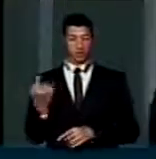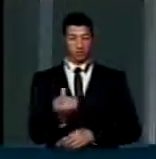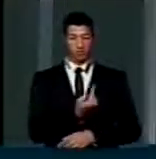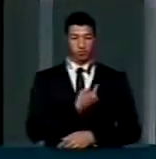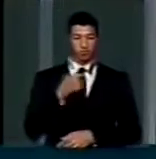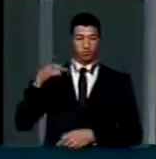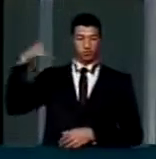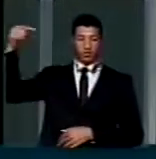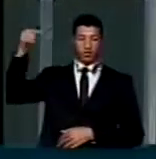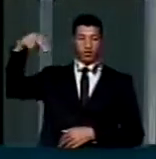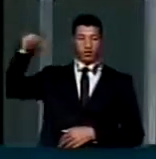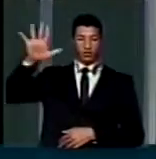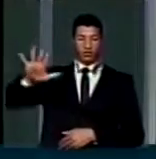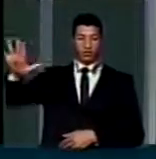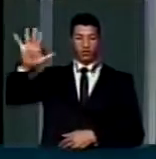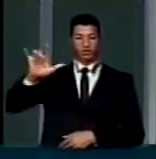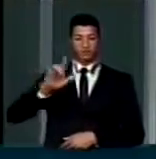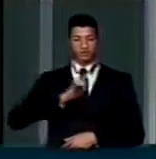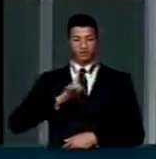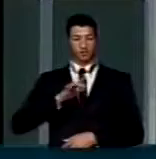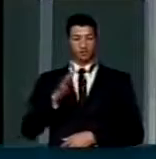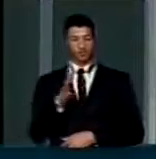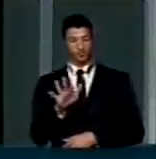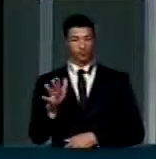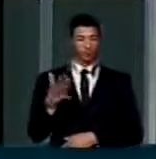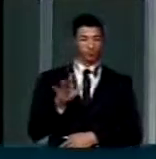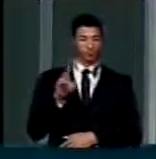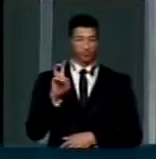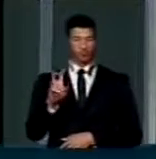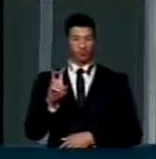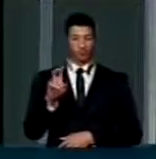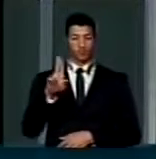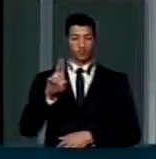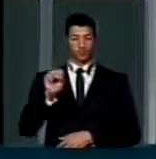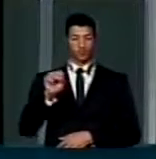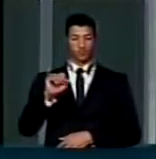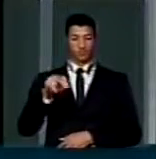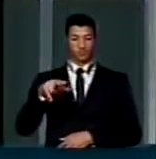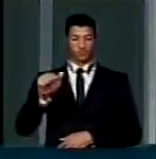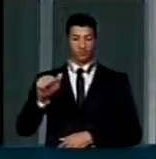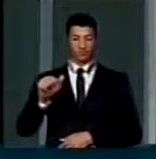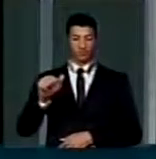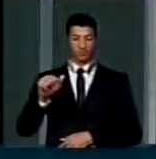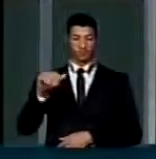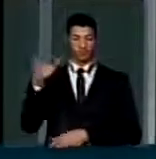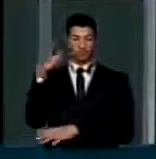Nordeste, temos pelo menos cinco usinas eóis.